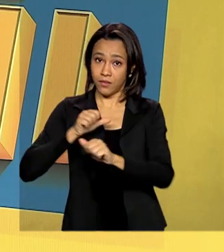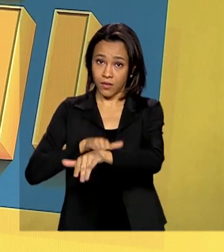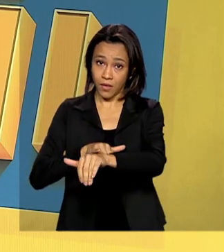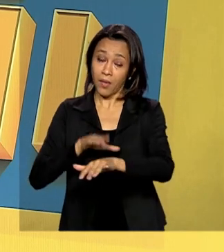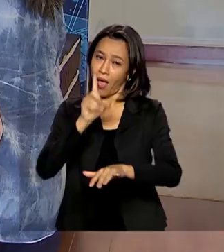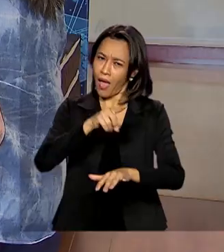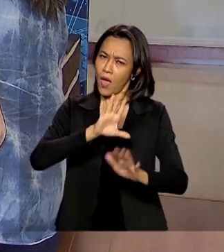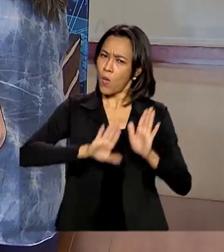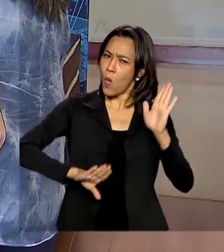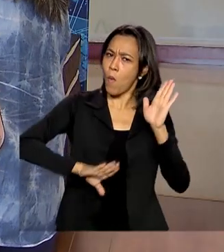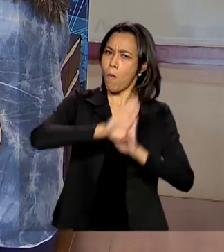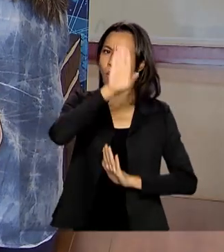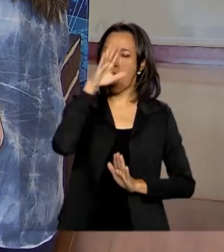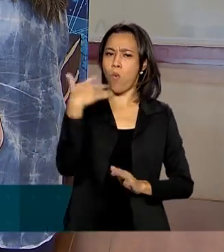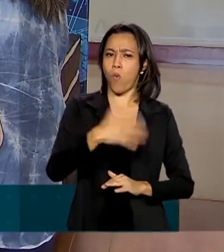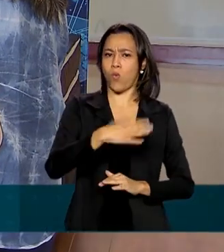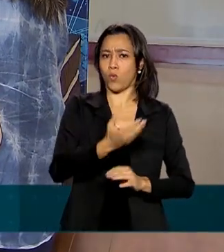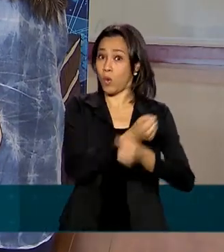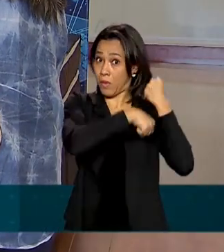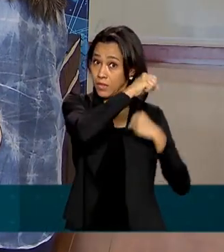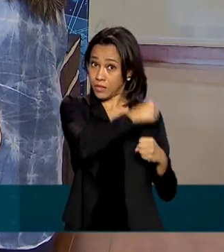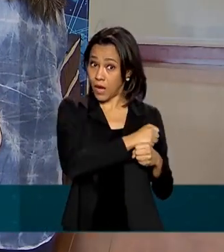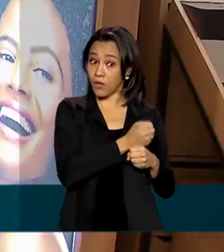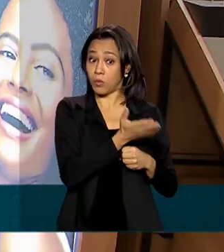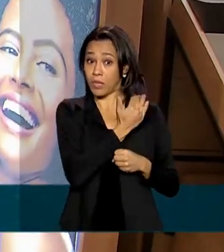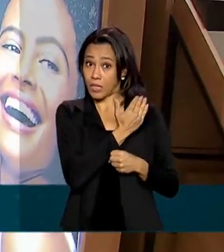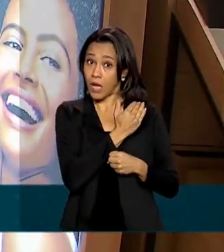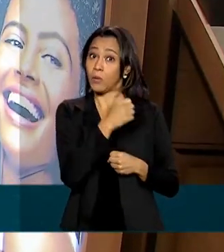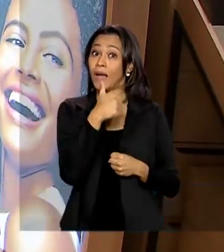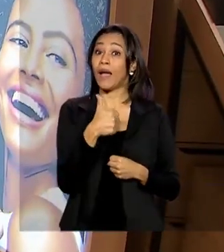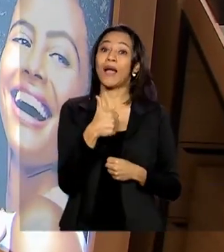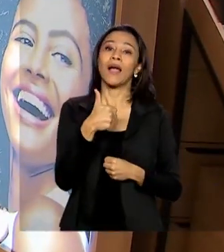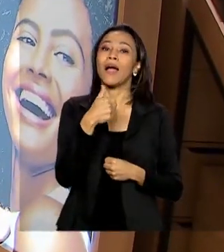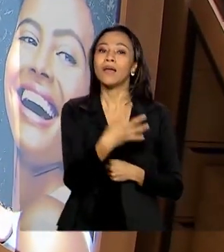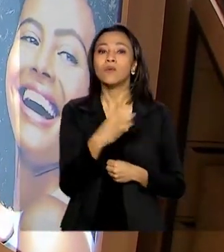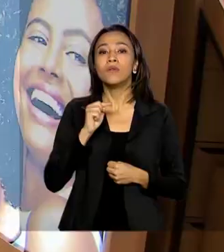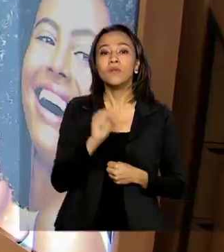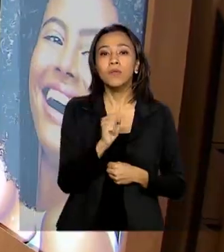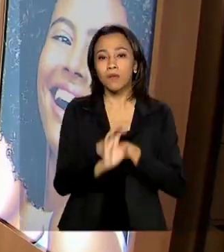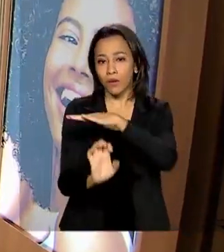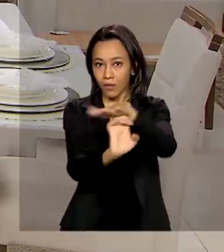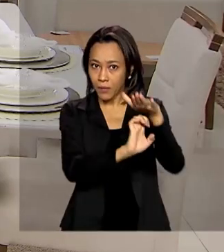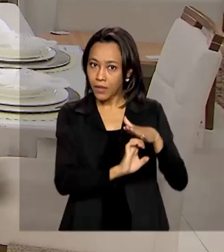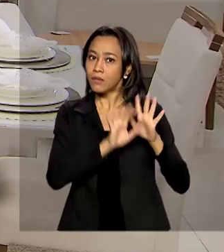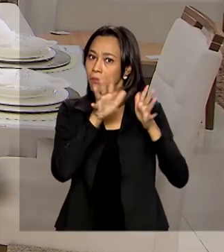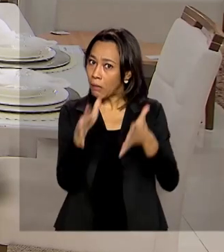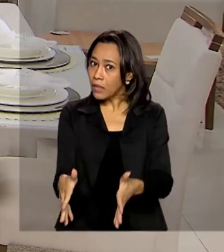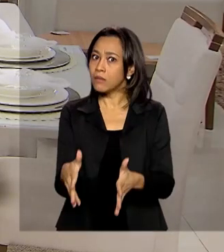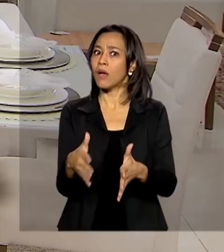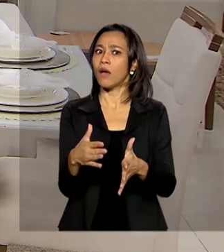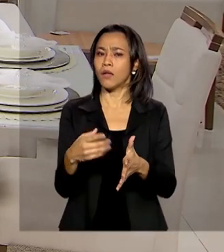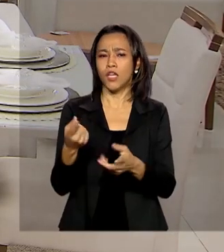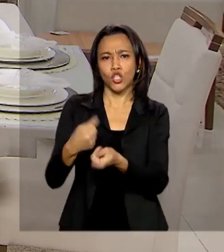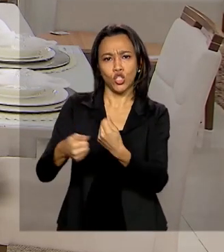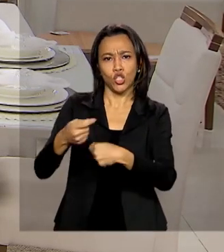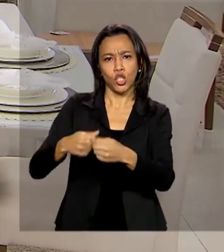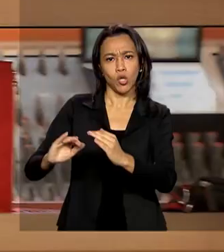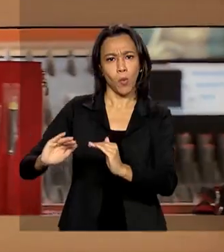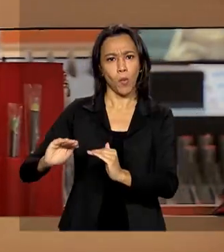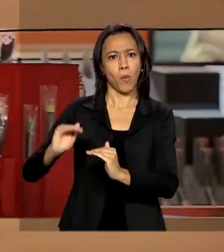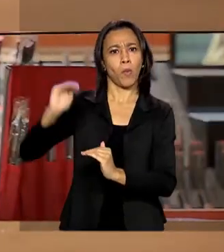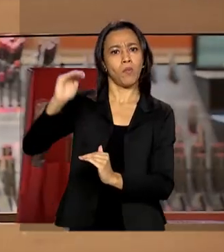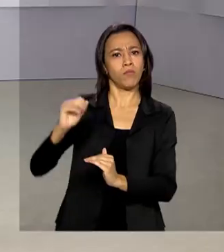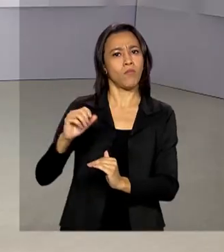números do ano passado, quando 14 mil empresas participaram da semana e registraram mais de 11% de aumento nas